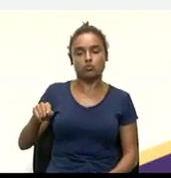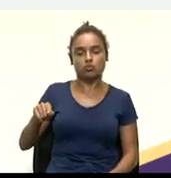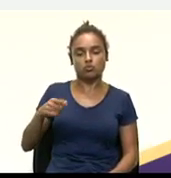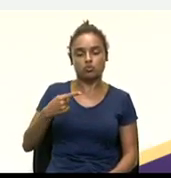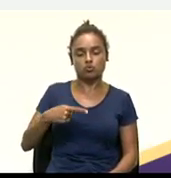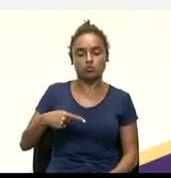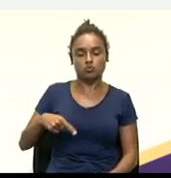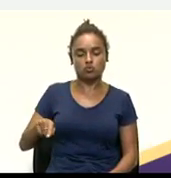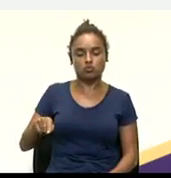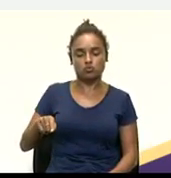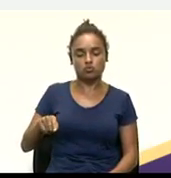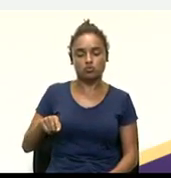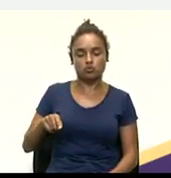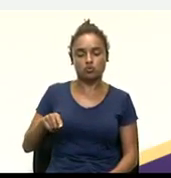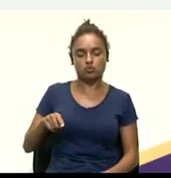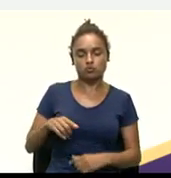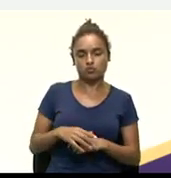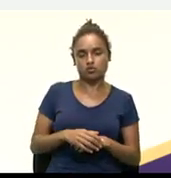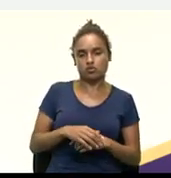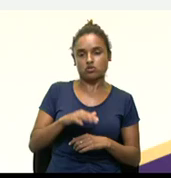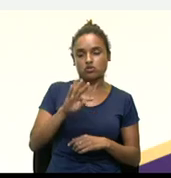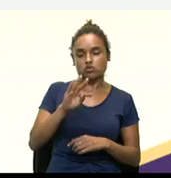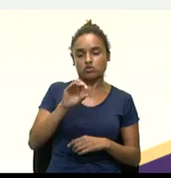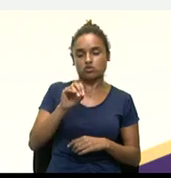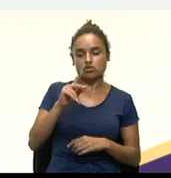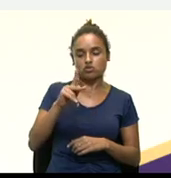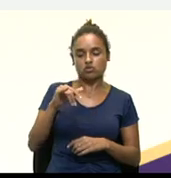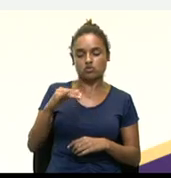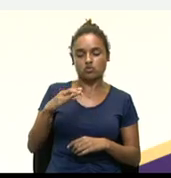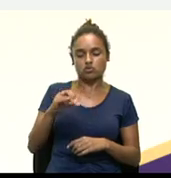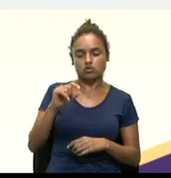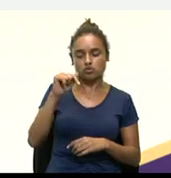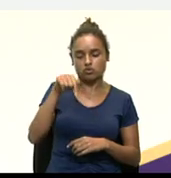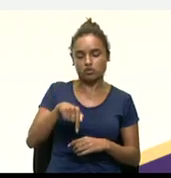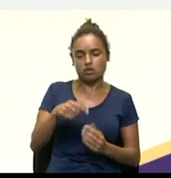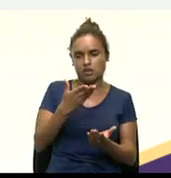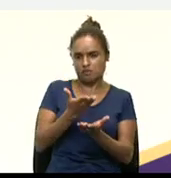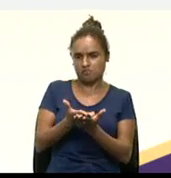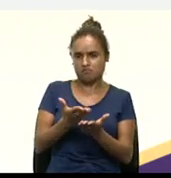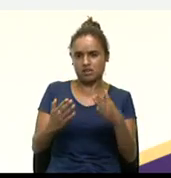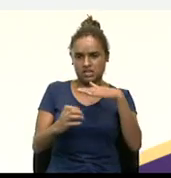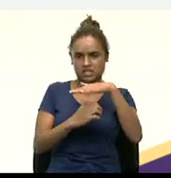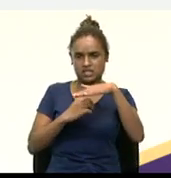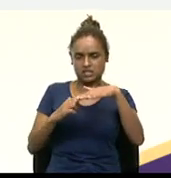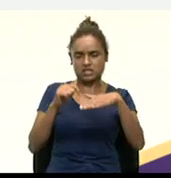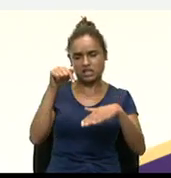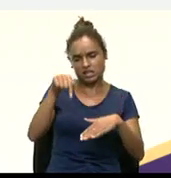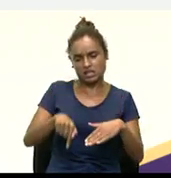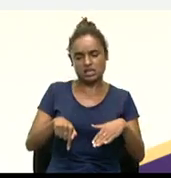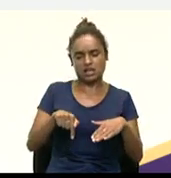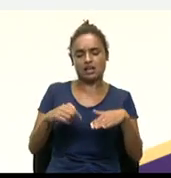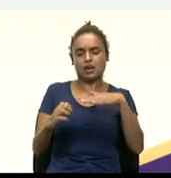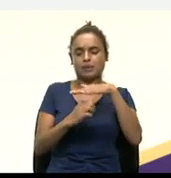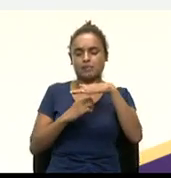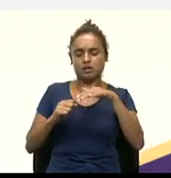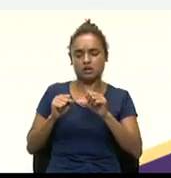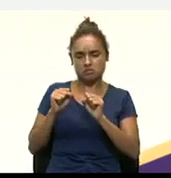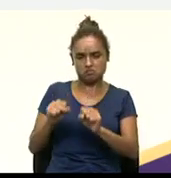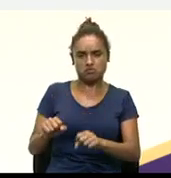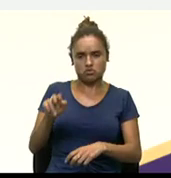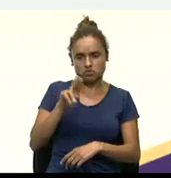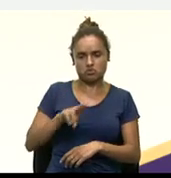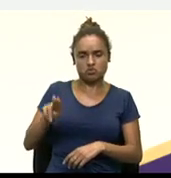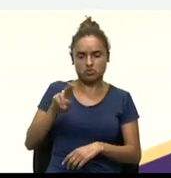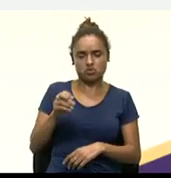coloquei na aula de hoje é a minha empresa, ela pode usufruir dessa nova